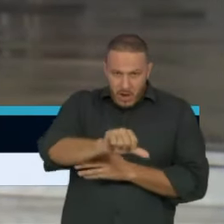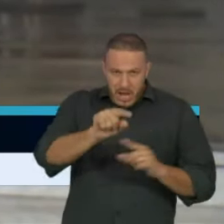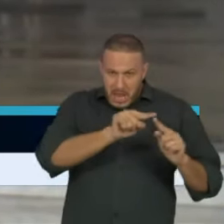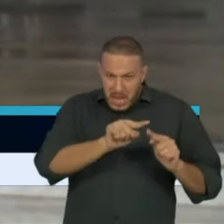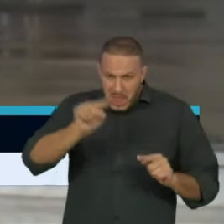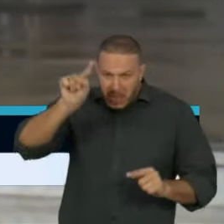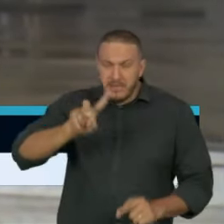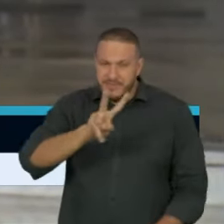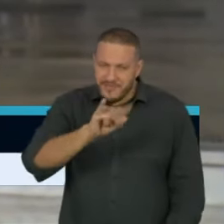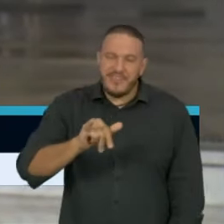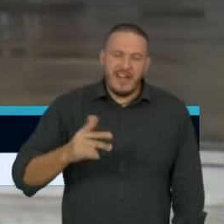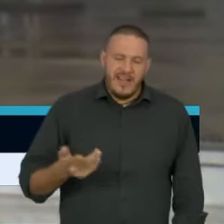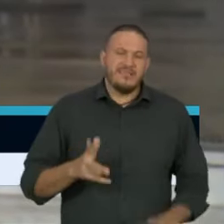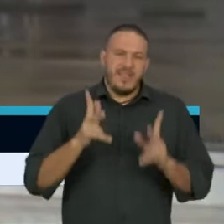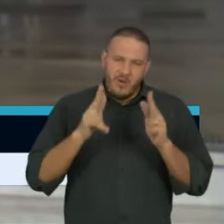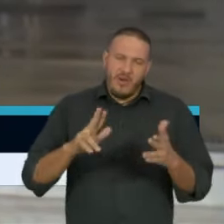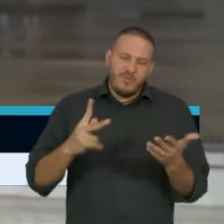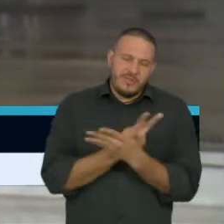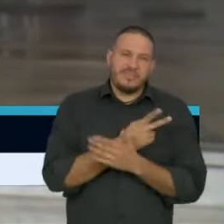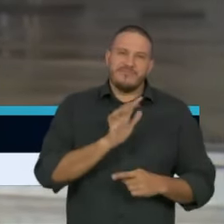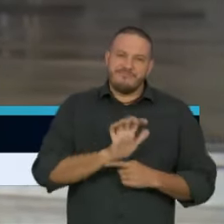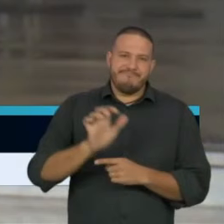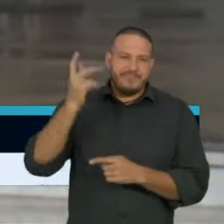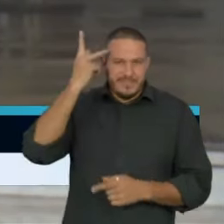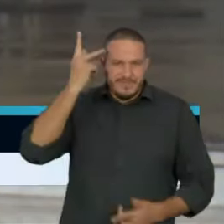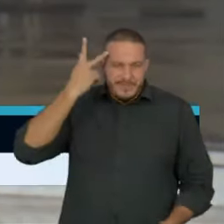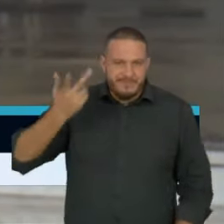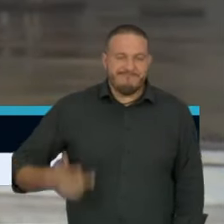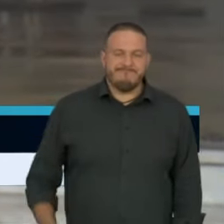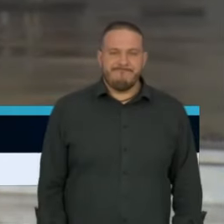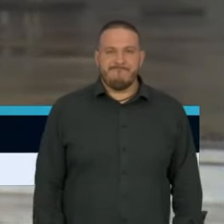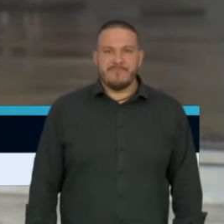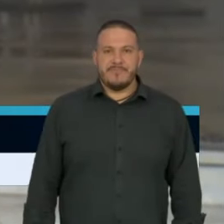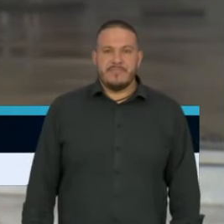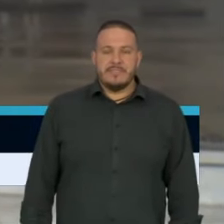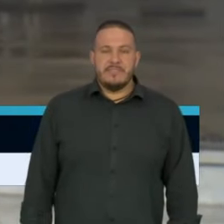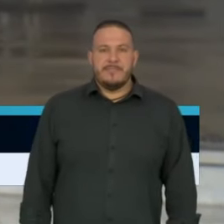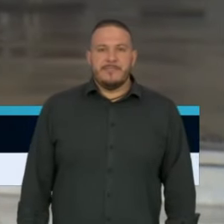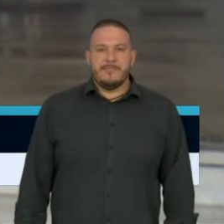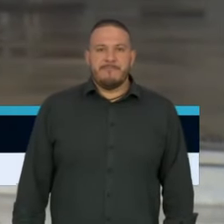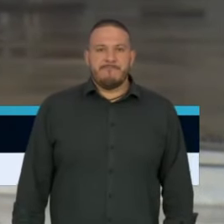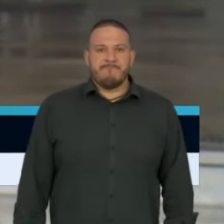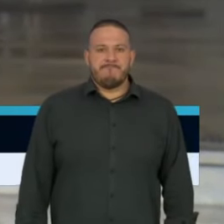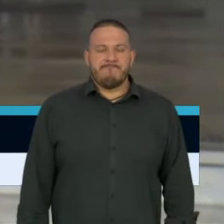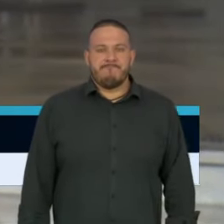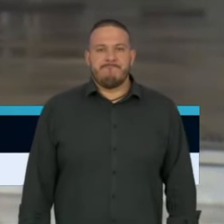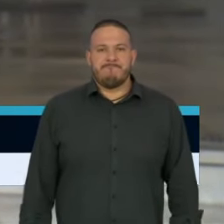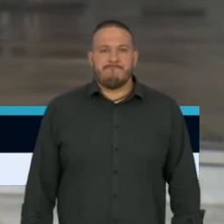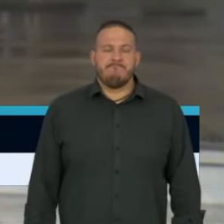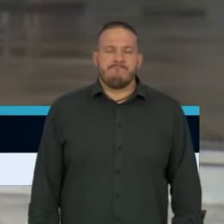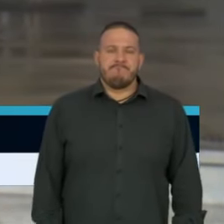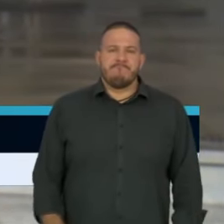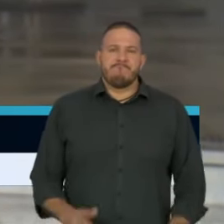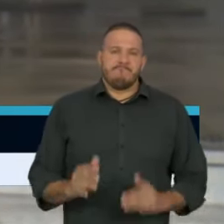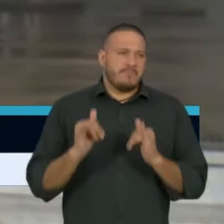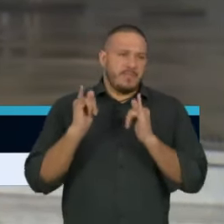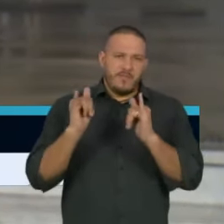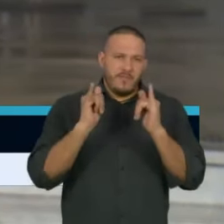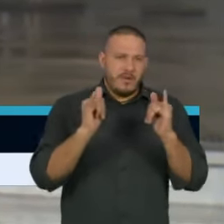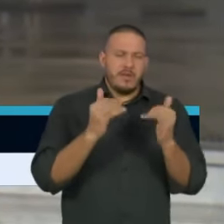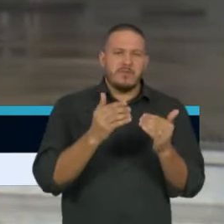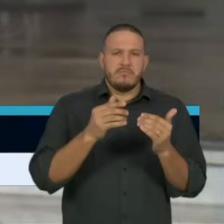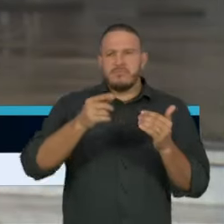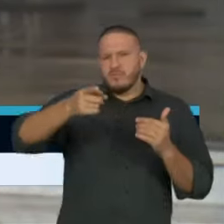São Paulo, como no Estado de São Paulo. E reforço também o apoio a essa